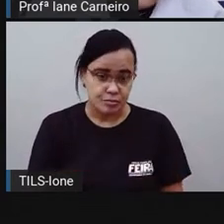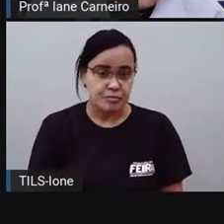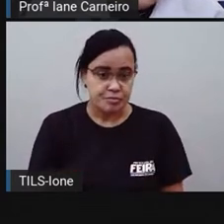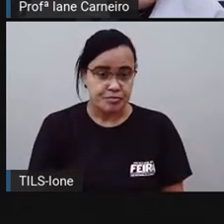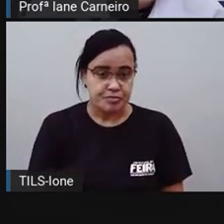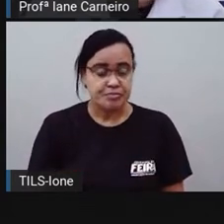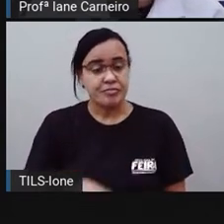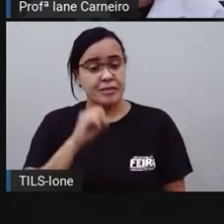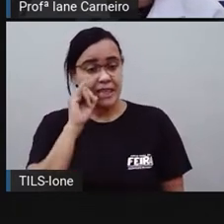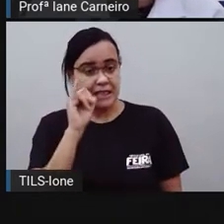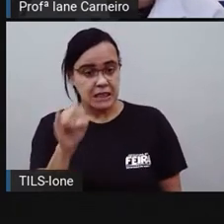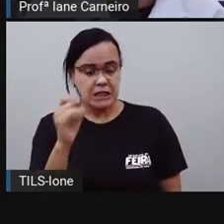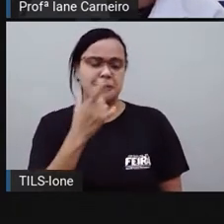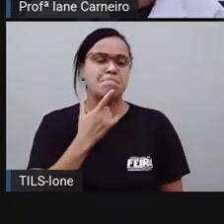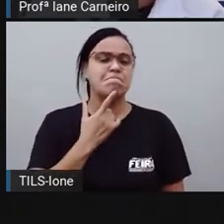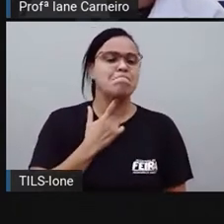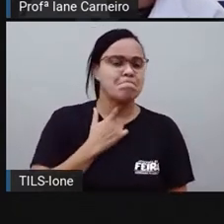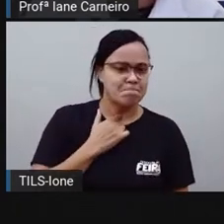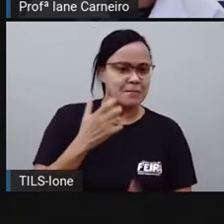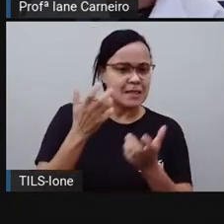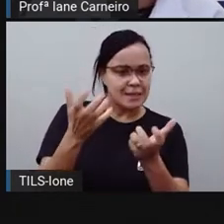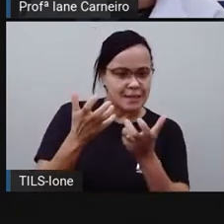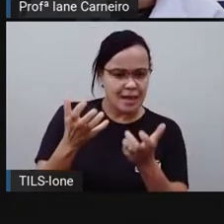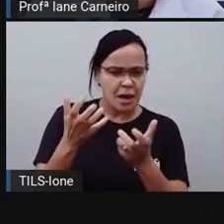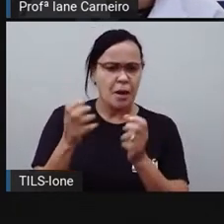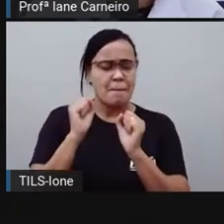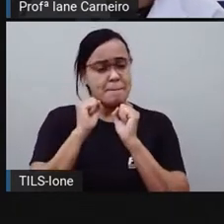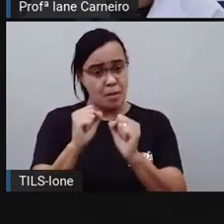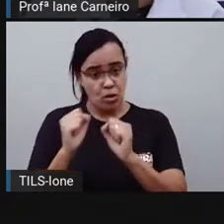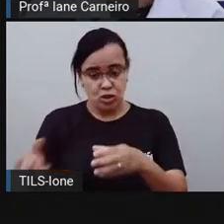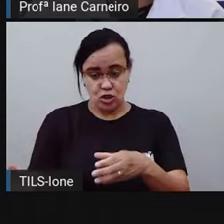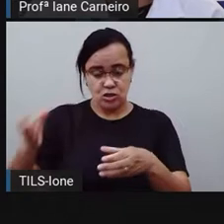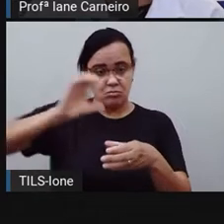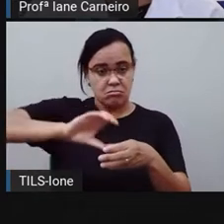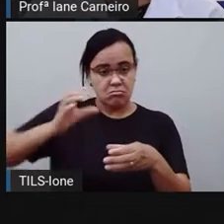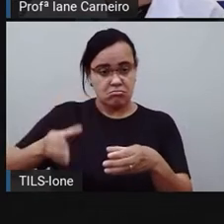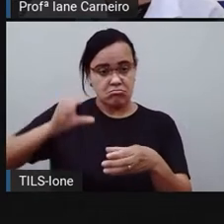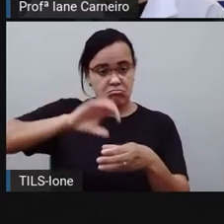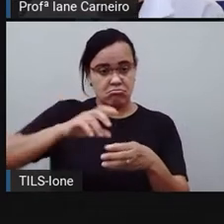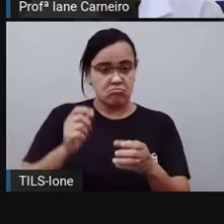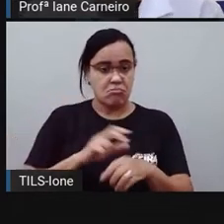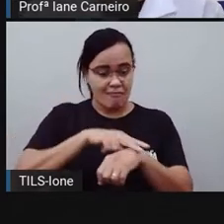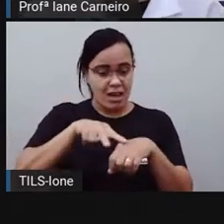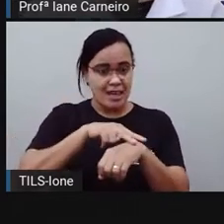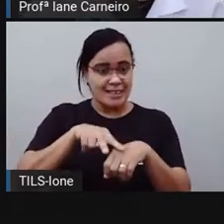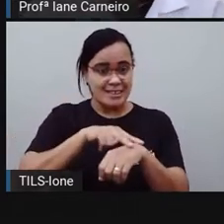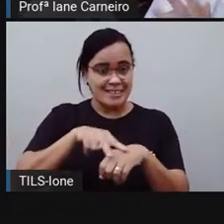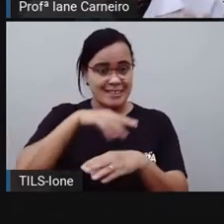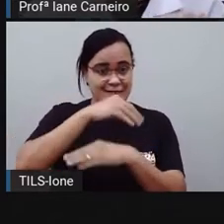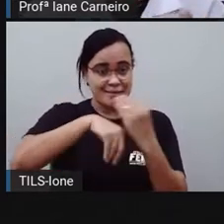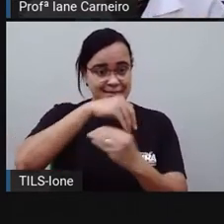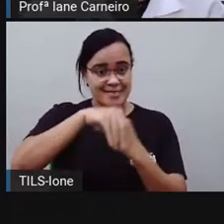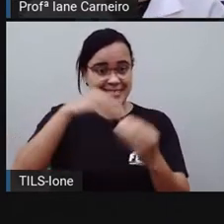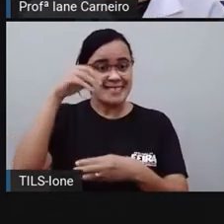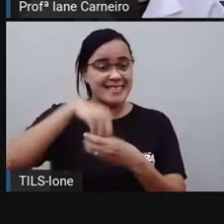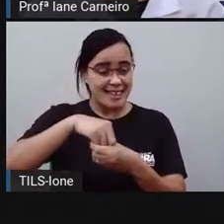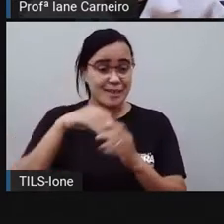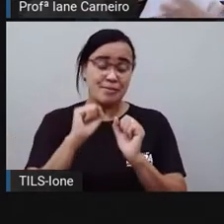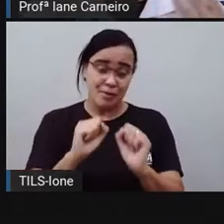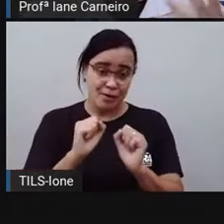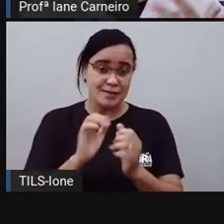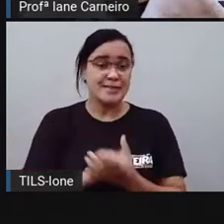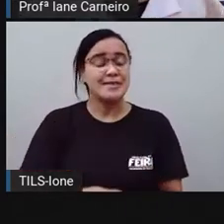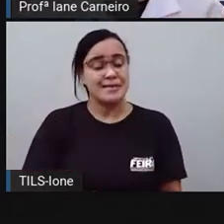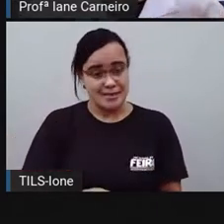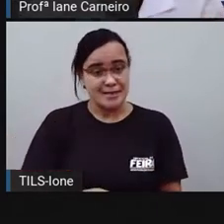se desejar, acrescente ervilhas, né? E azeitonas picadas. Então nessa receita ele dá